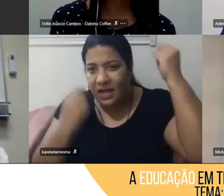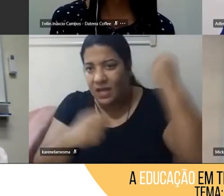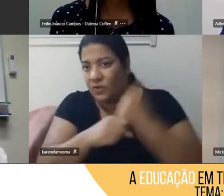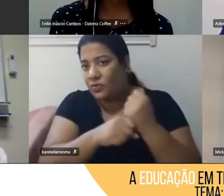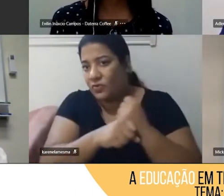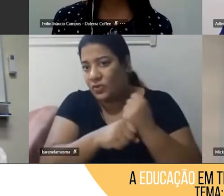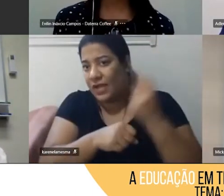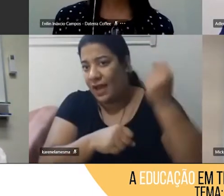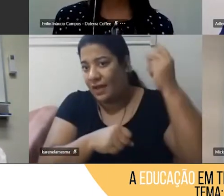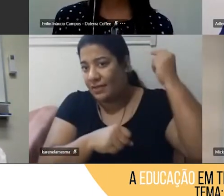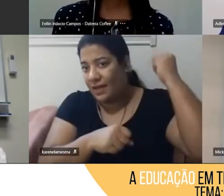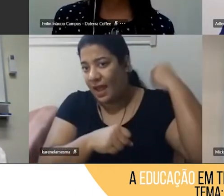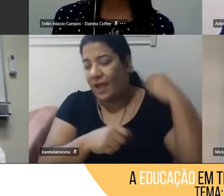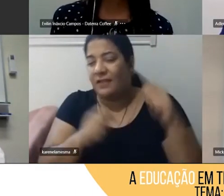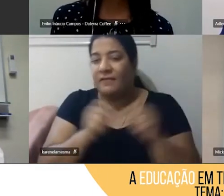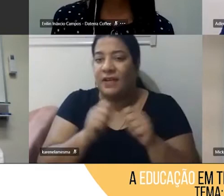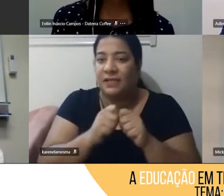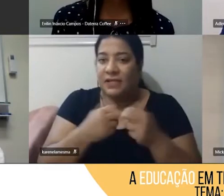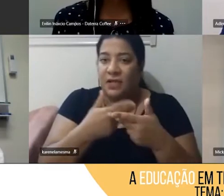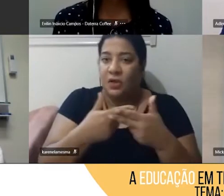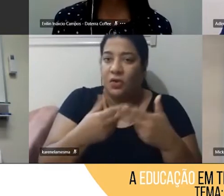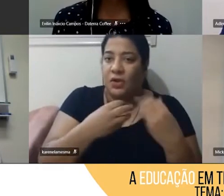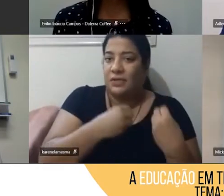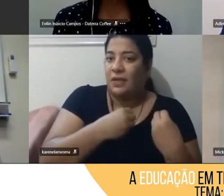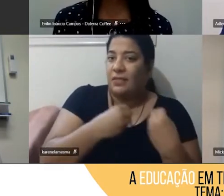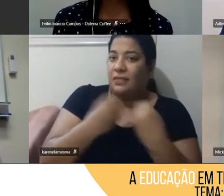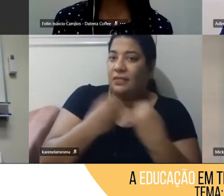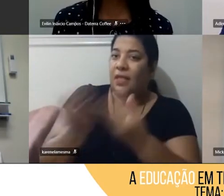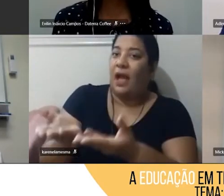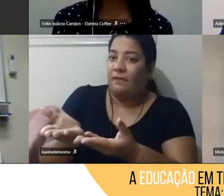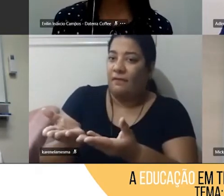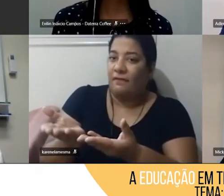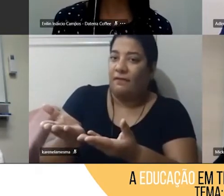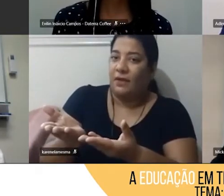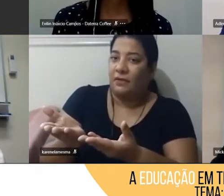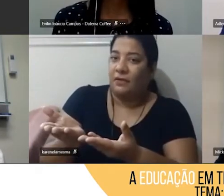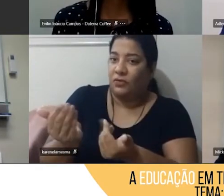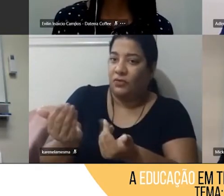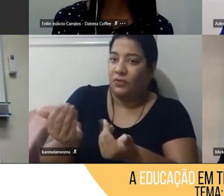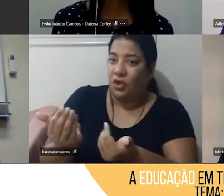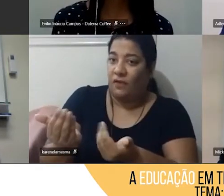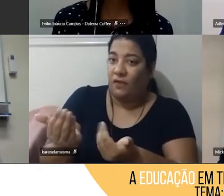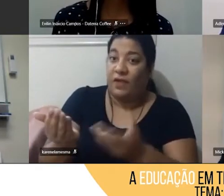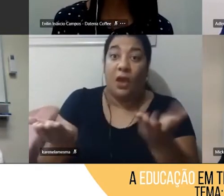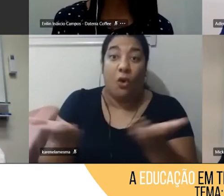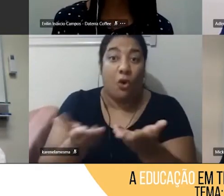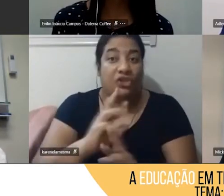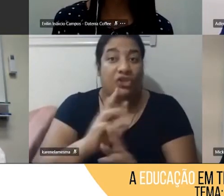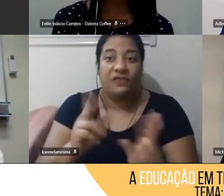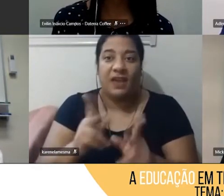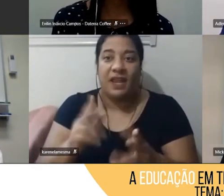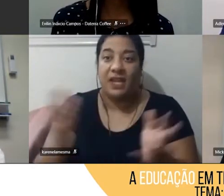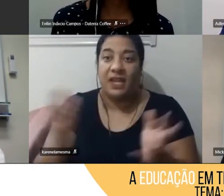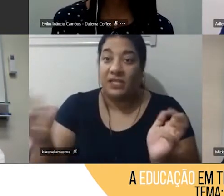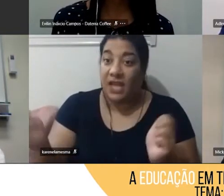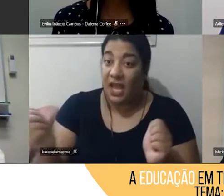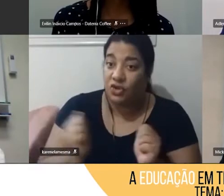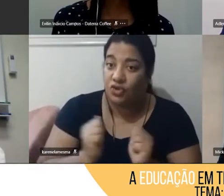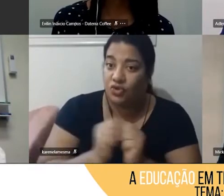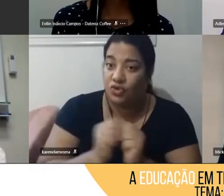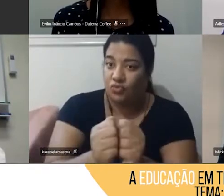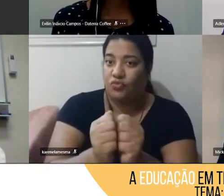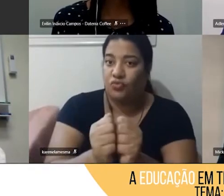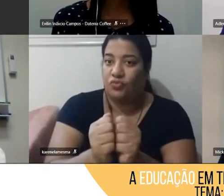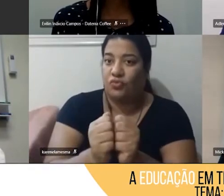para os adolescentes, e nós fazemos com os adolescentes hoje, e isso muda totalmente o resultado,